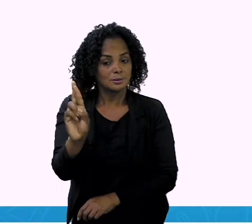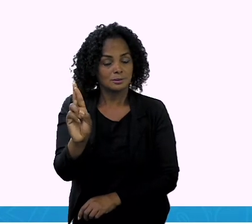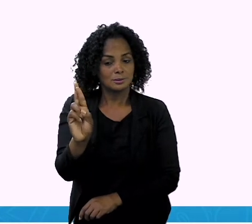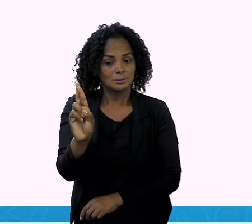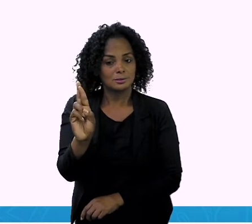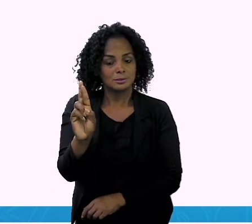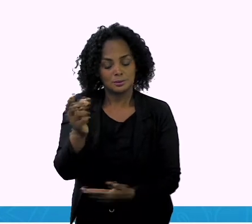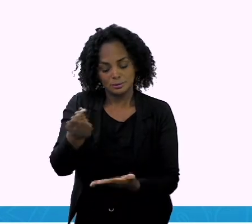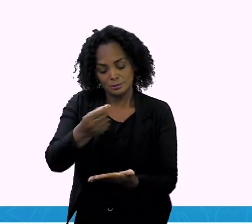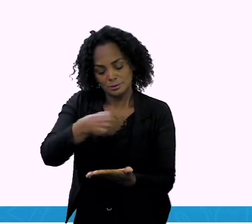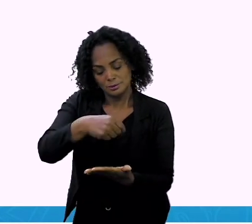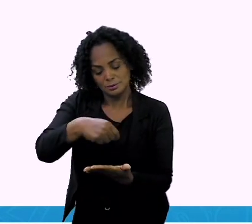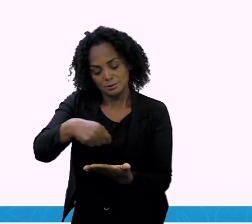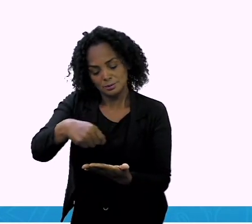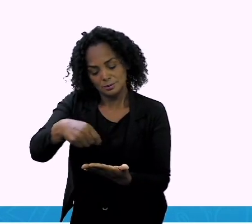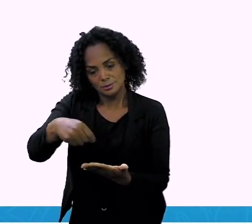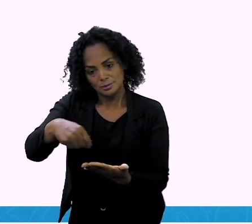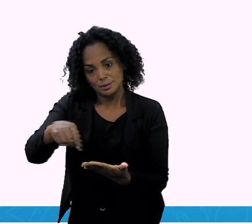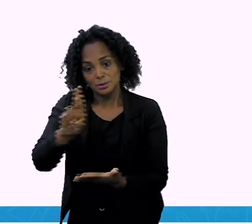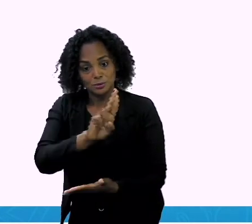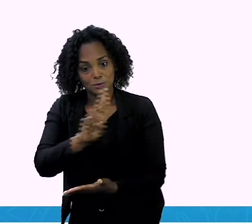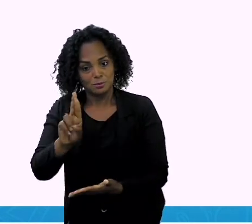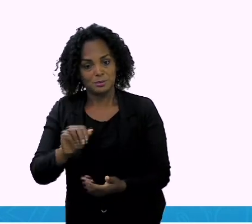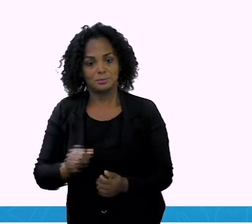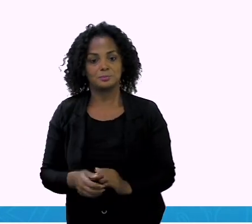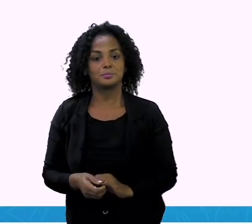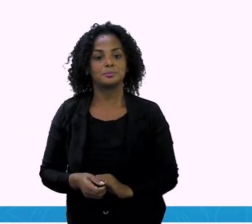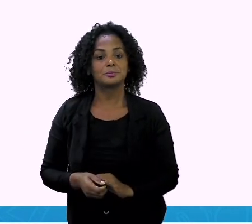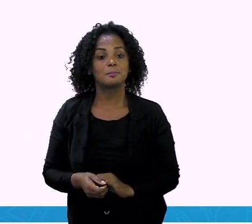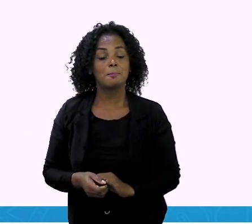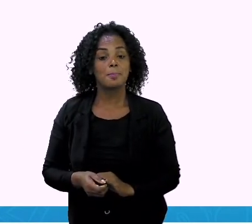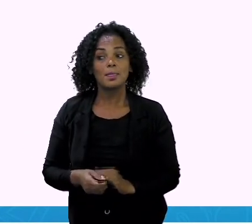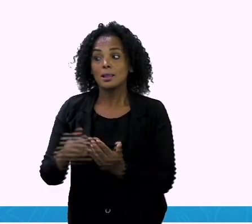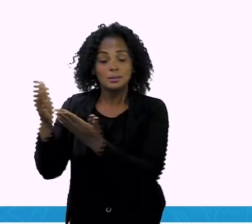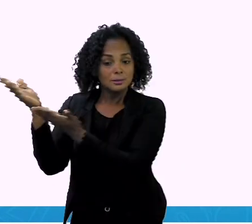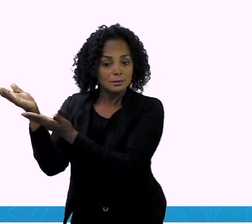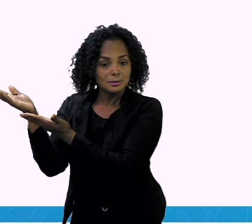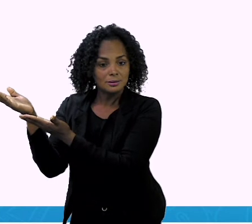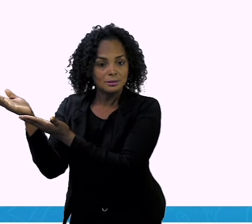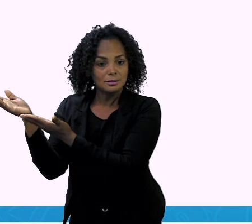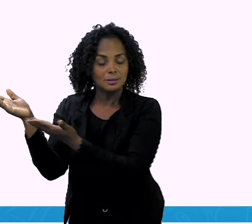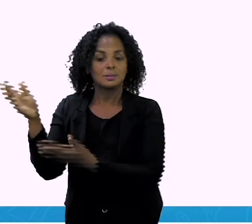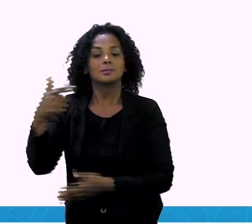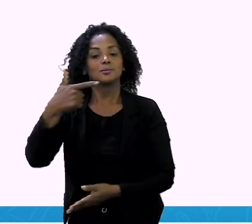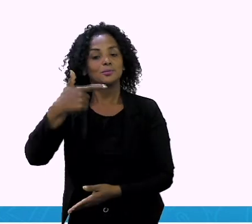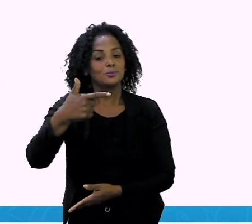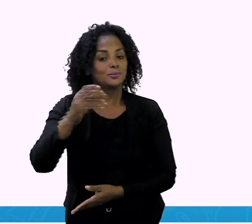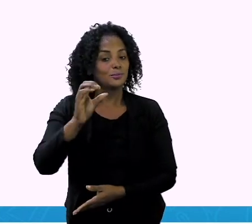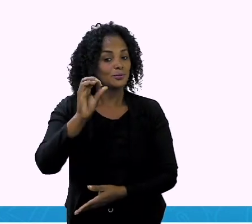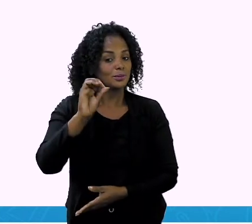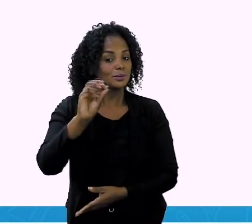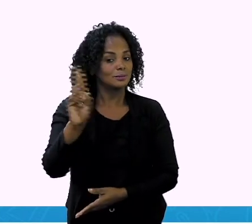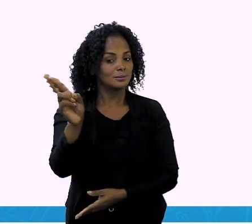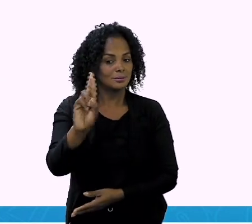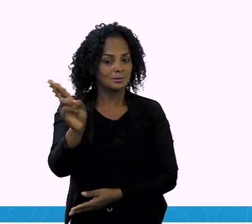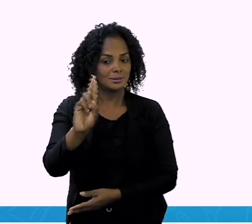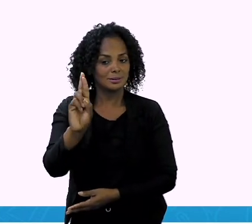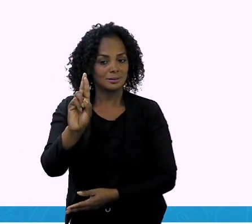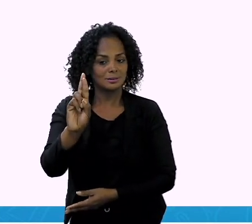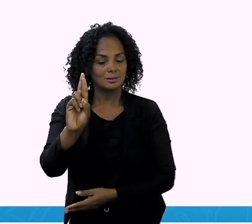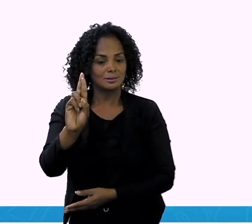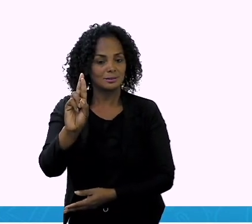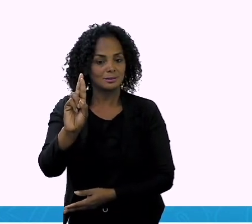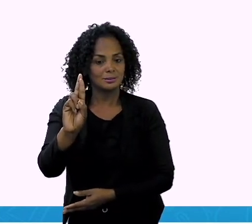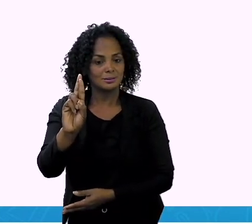Ó, a escrita por extensa aqui também. E aqui? Vinte reais. Ó, o numeral